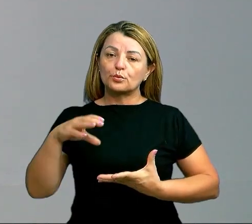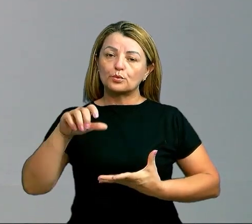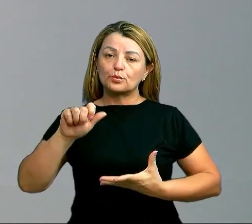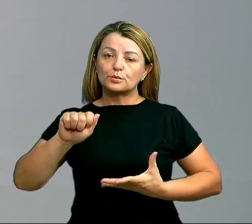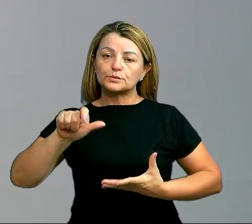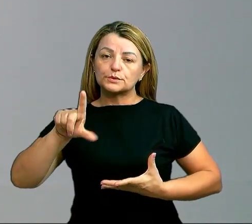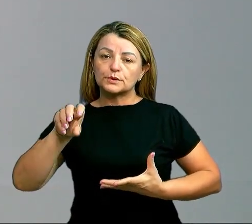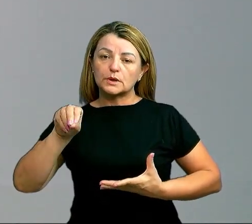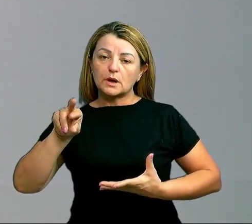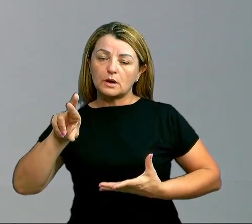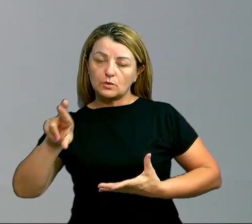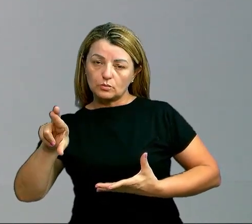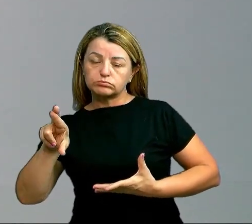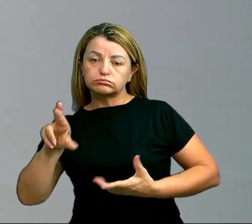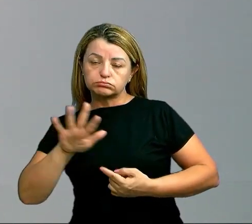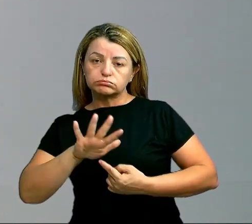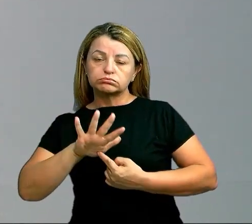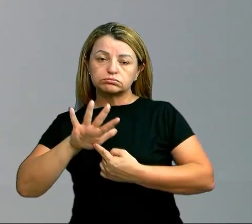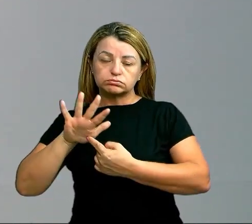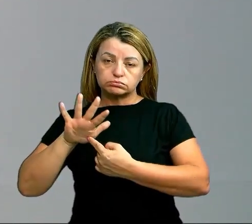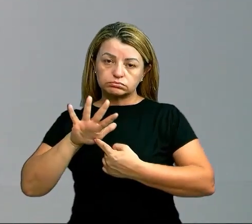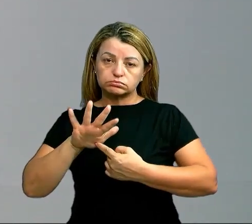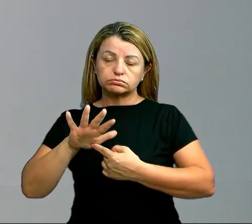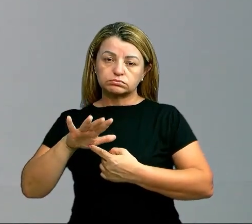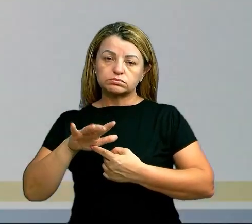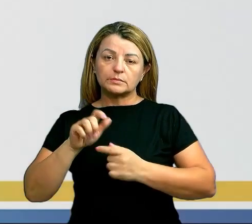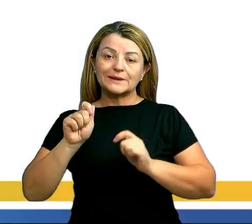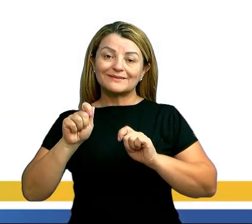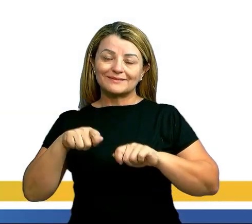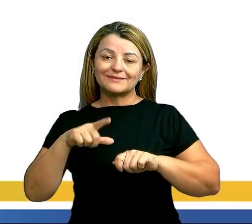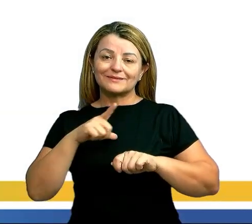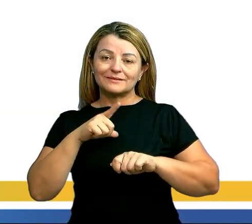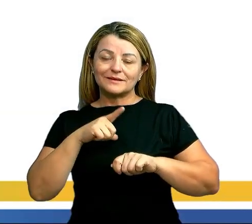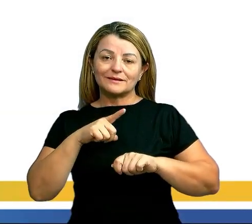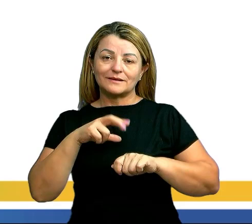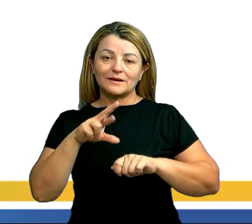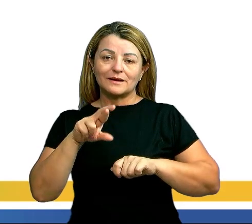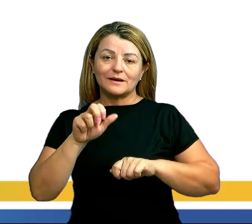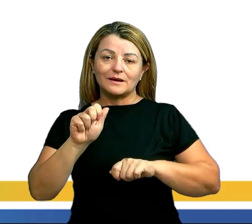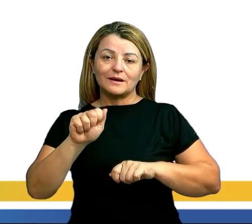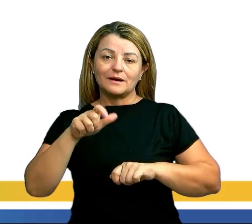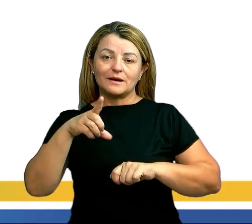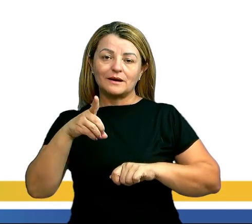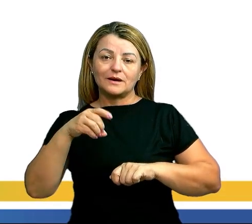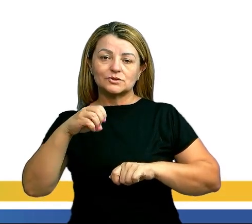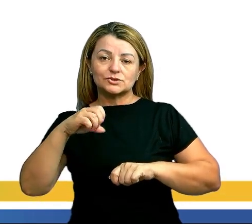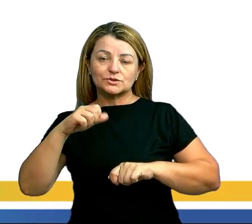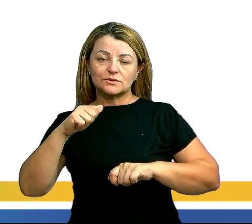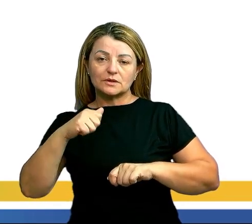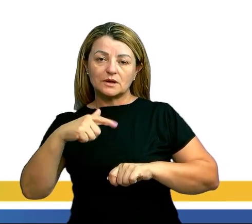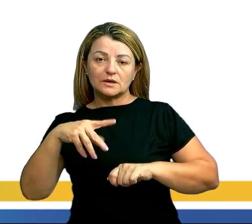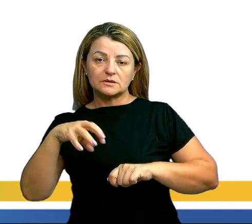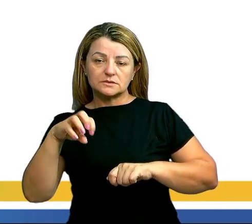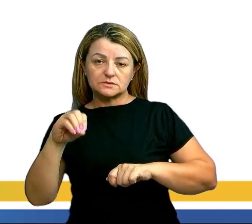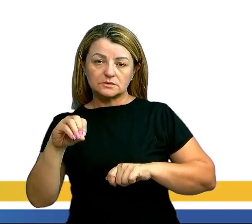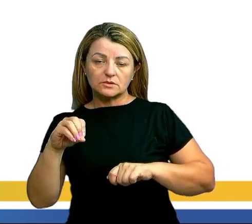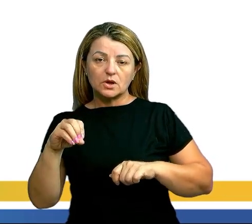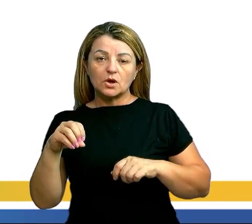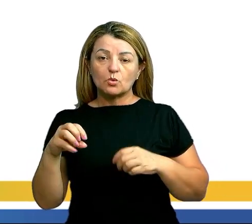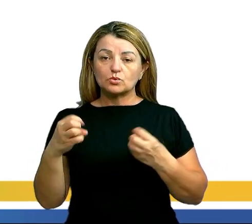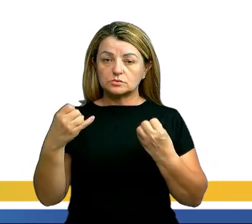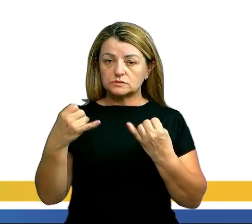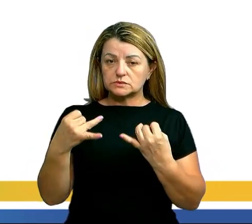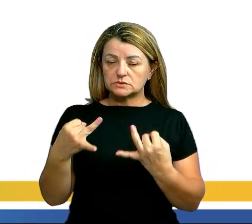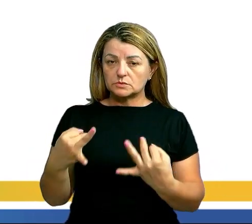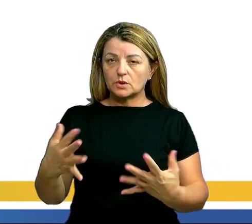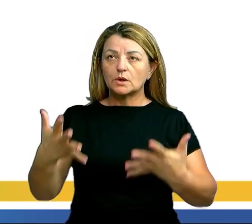garantir que haja essa radiação. Ok? Então, quando falamos nesse calor sensível, que é realmente